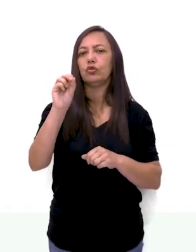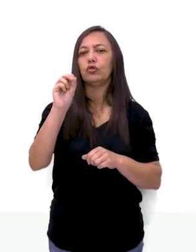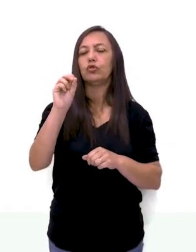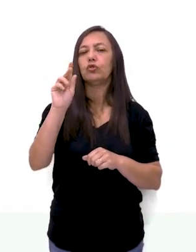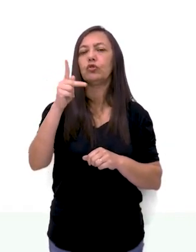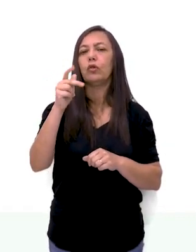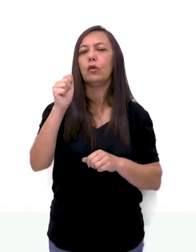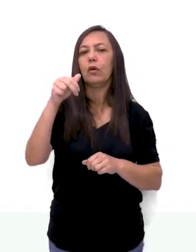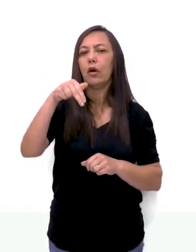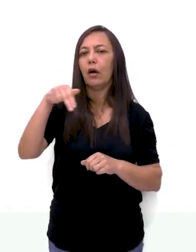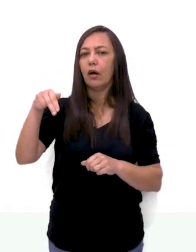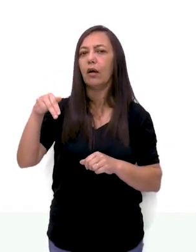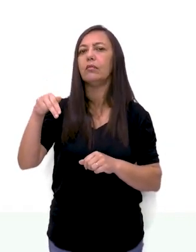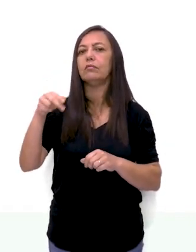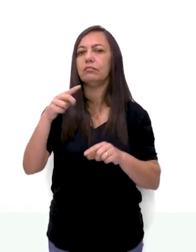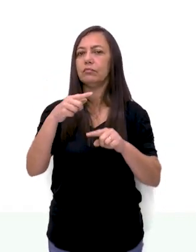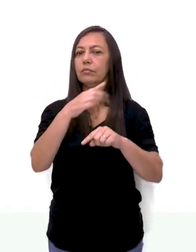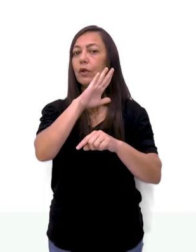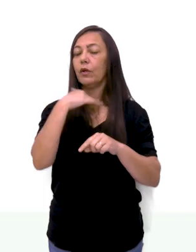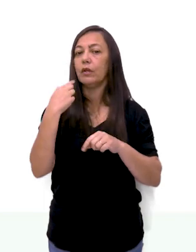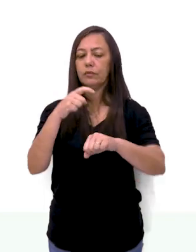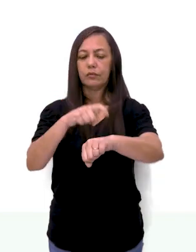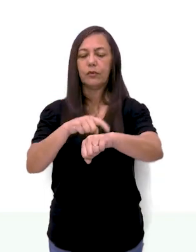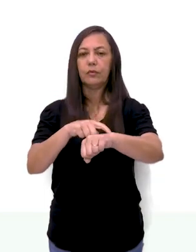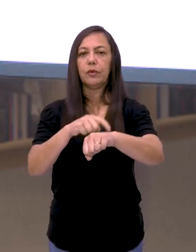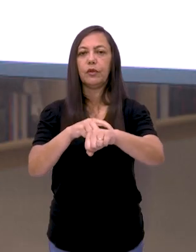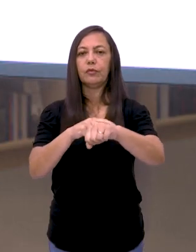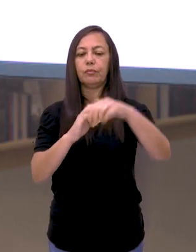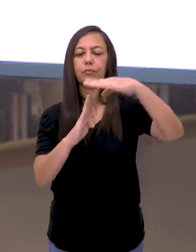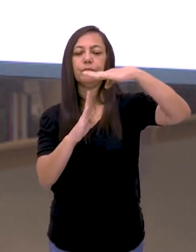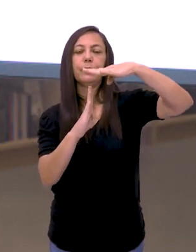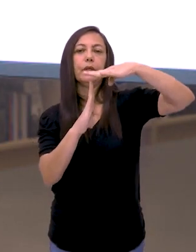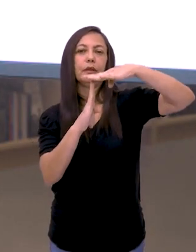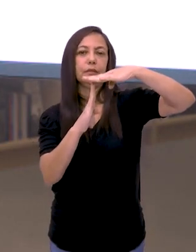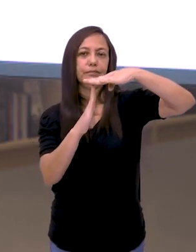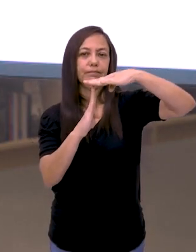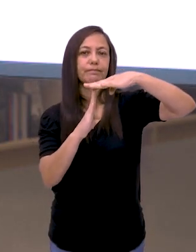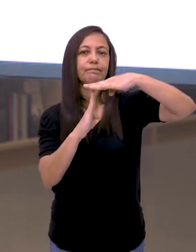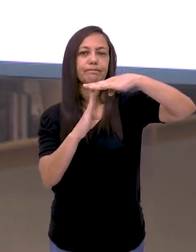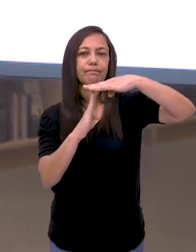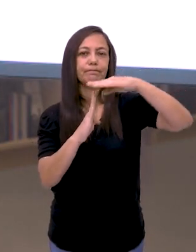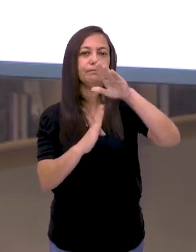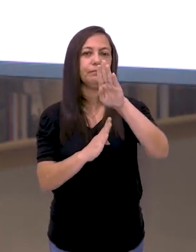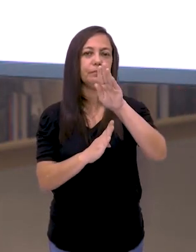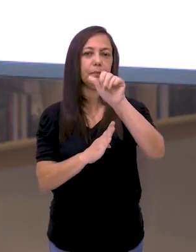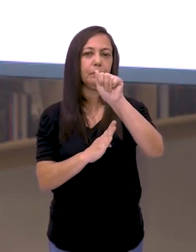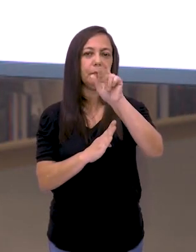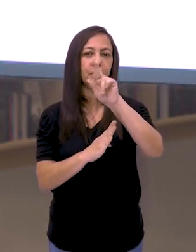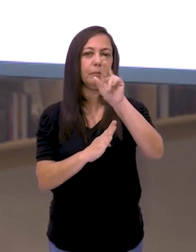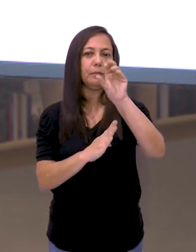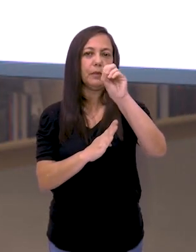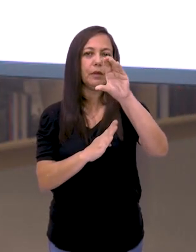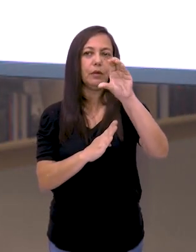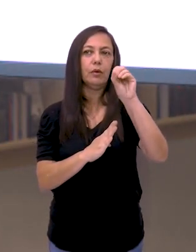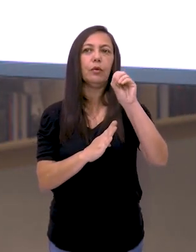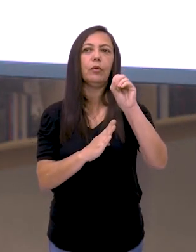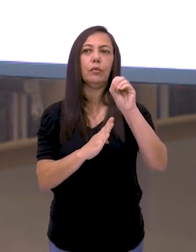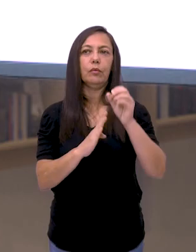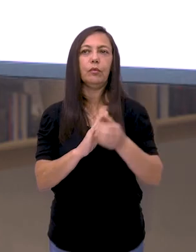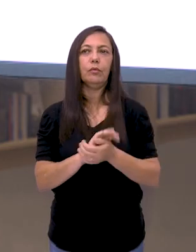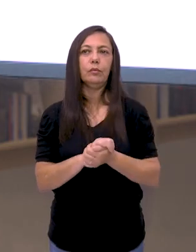aconteceu justamente no período barroco, né? Então, nesse período aqui, a gente perde esse grande instrumentista.